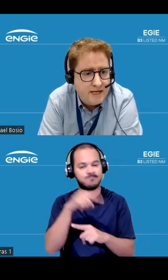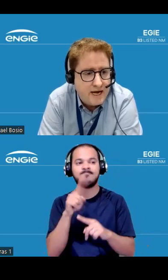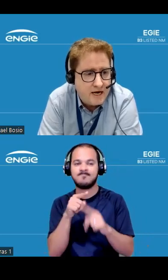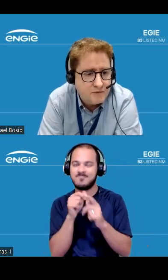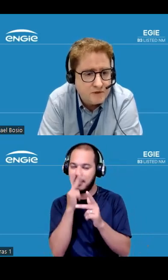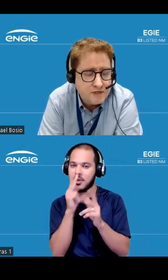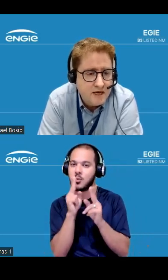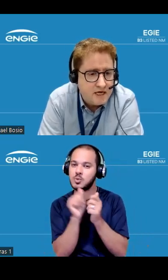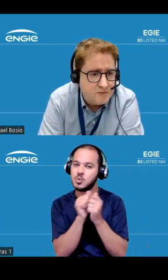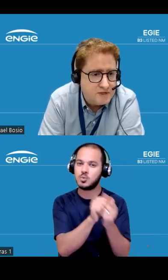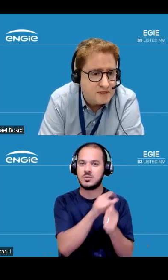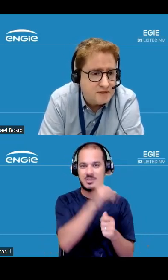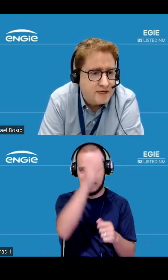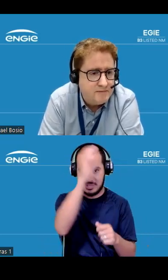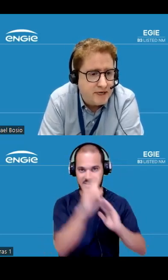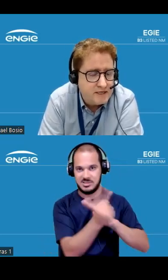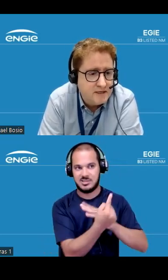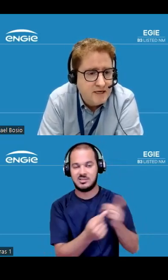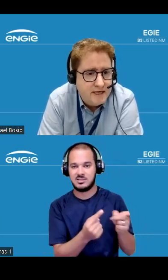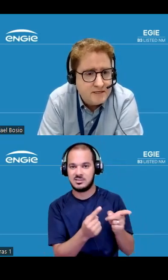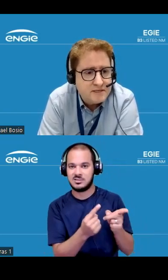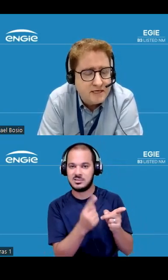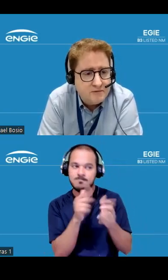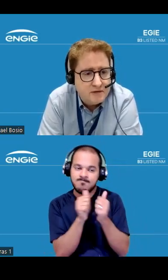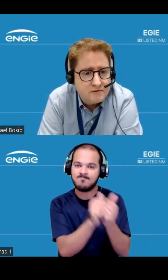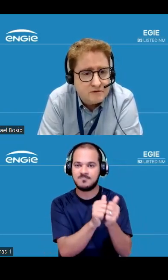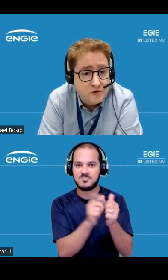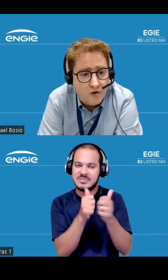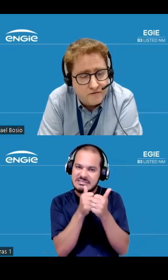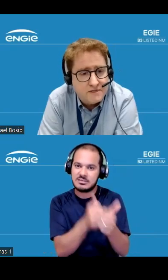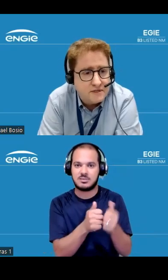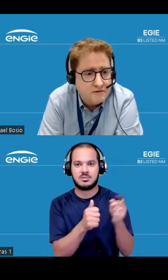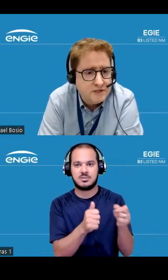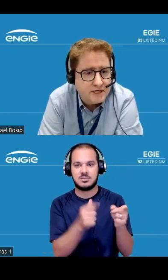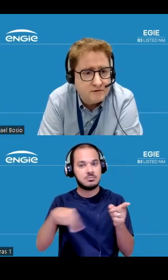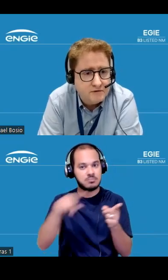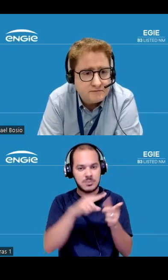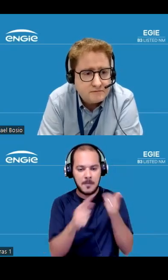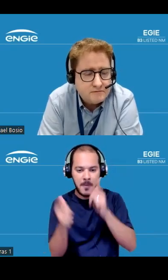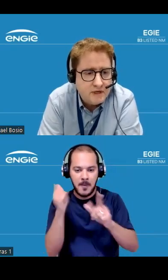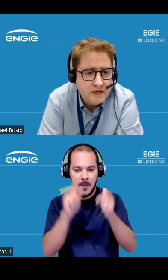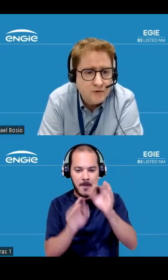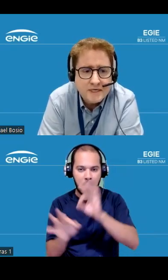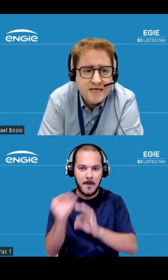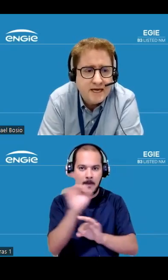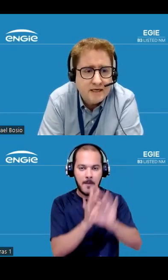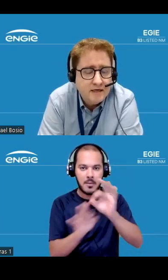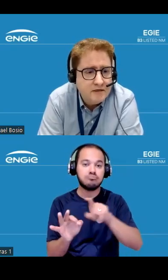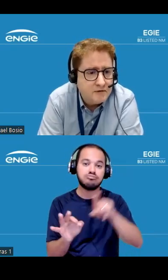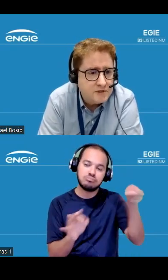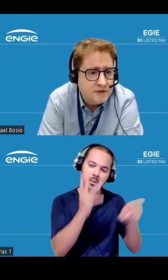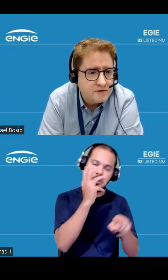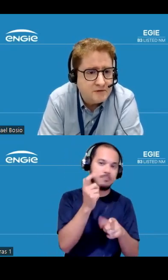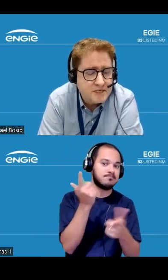ampliarmos a exposição da empresa nesses segmentos novos que estão chegando no ACL